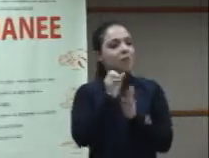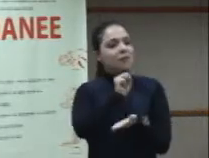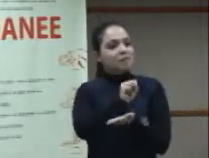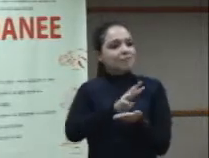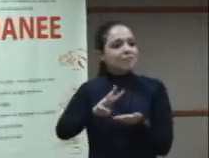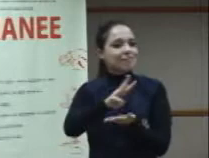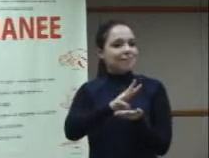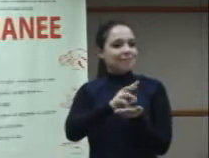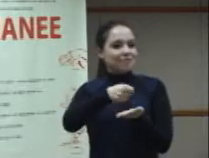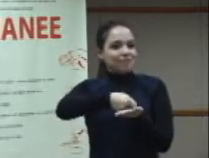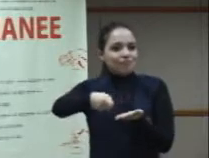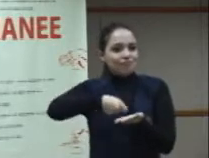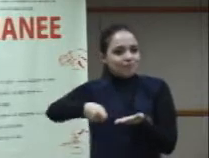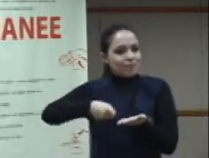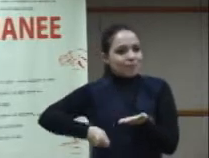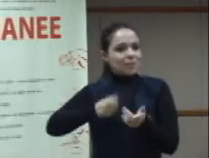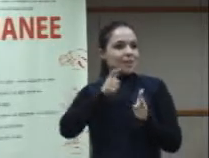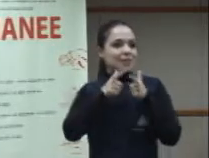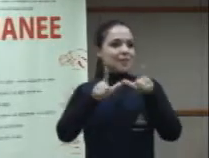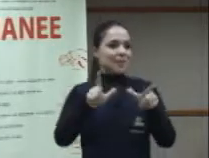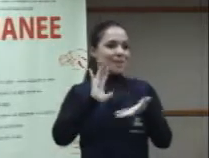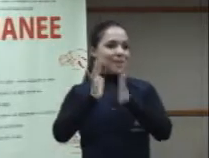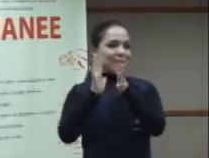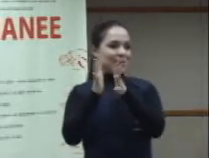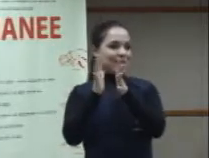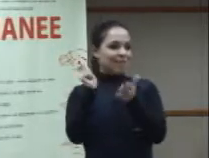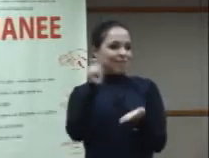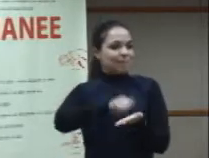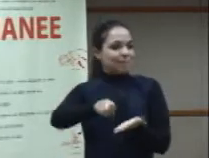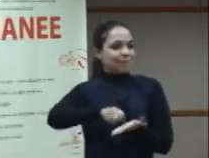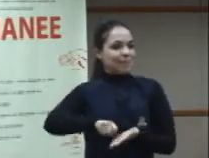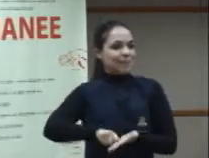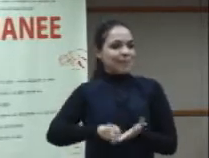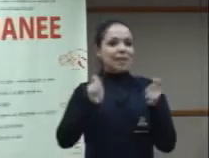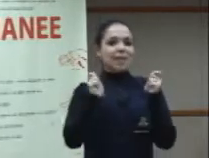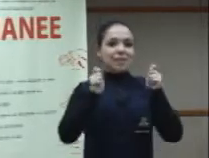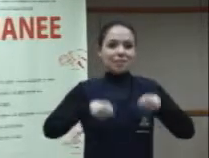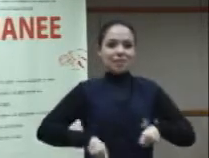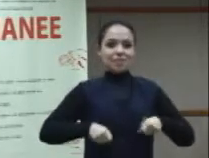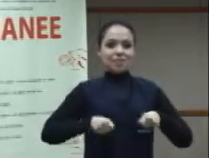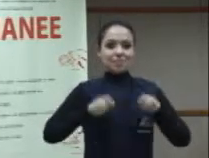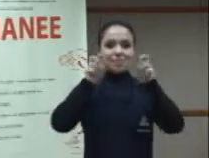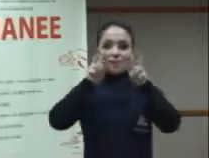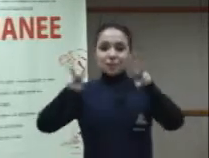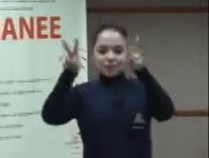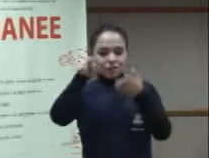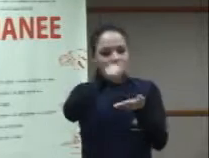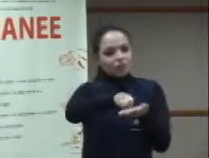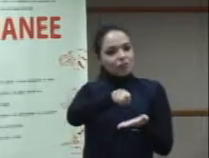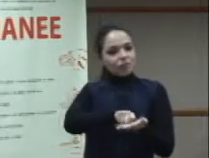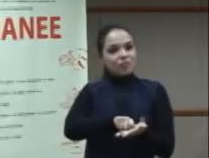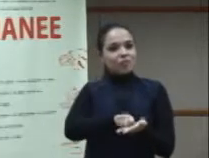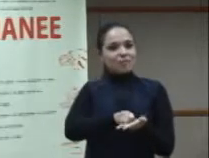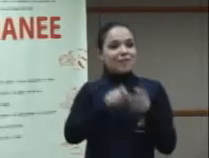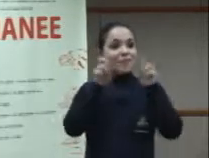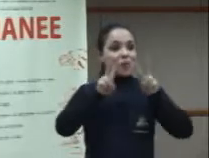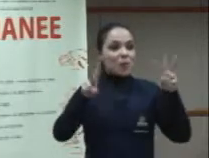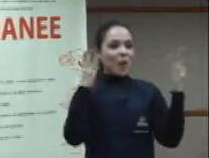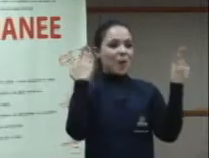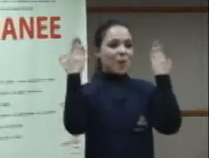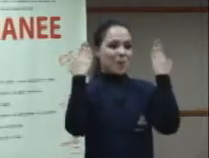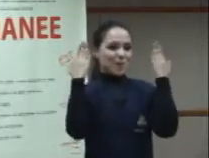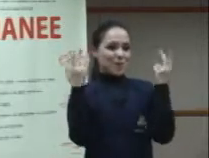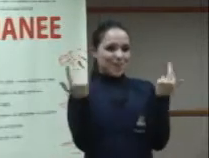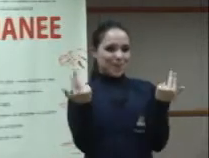correlação direta entre uma língua espaço-visual para outra escrita espaço-visual também